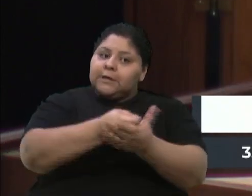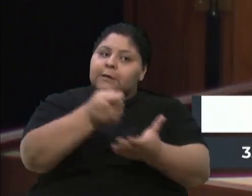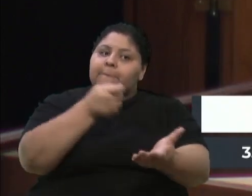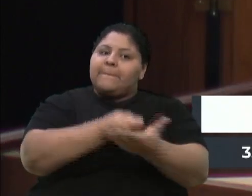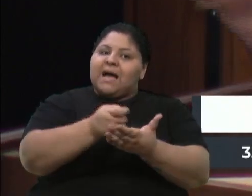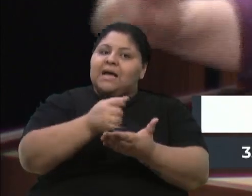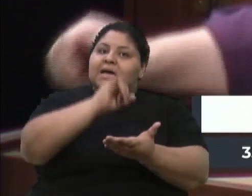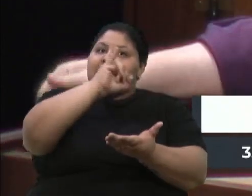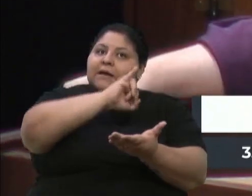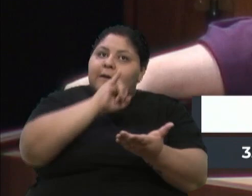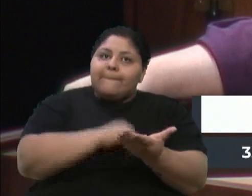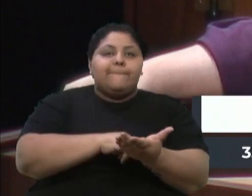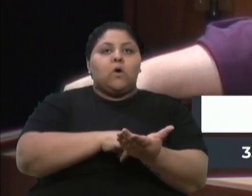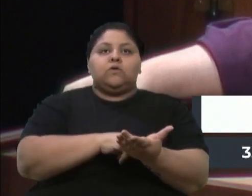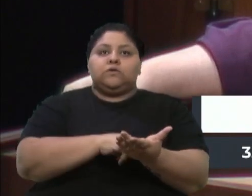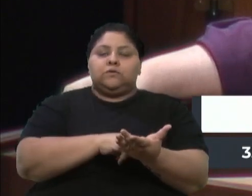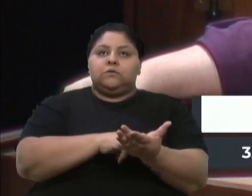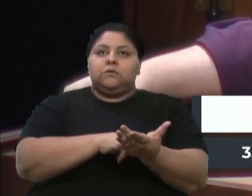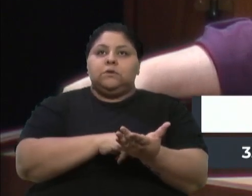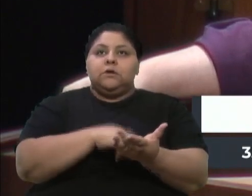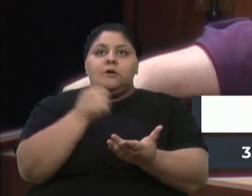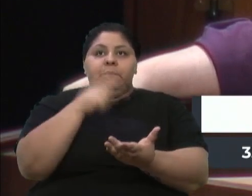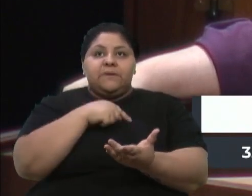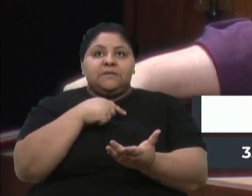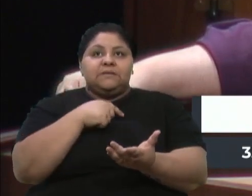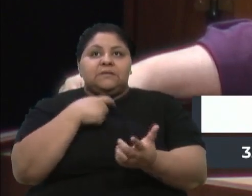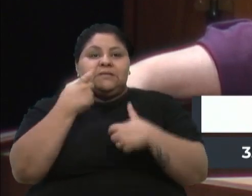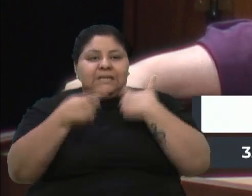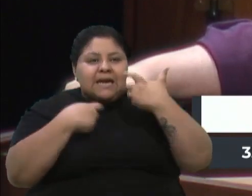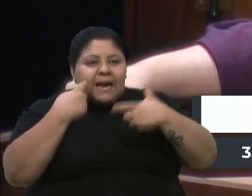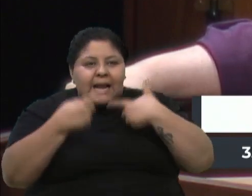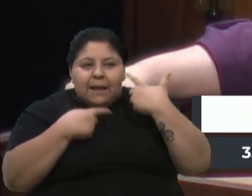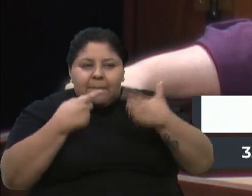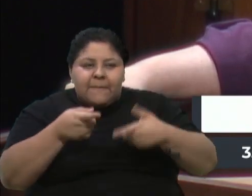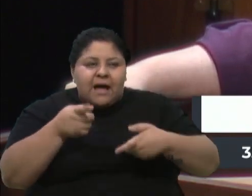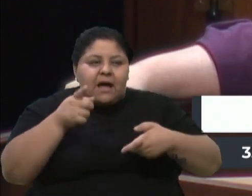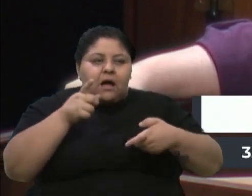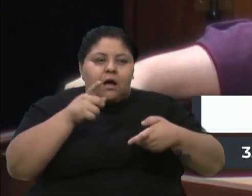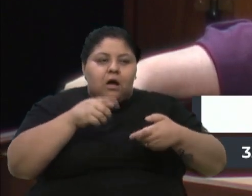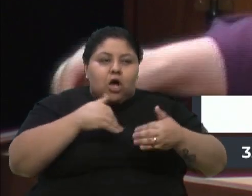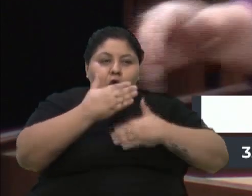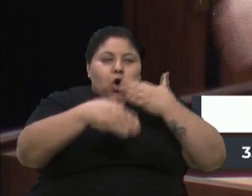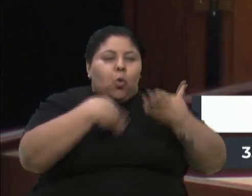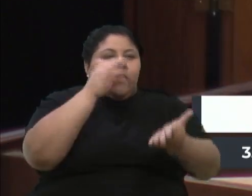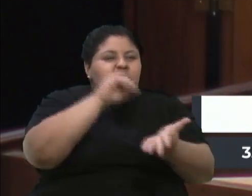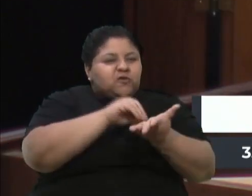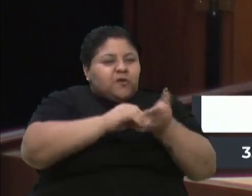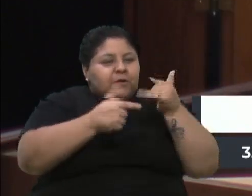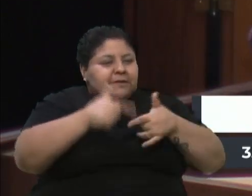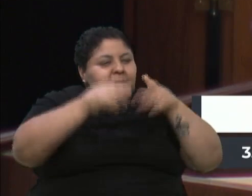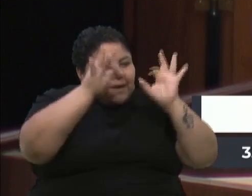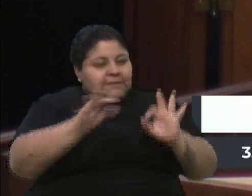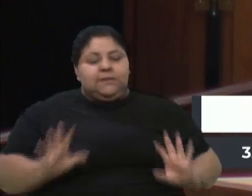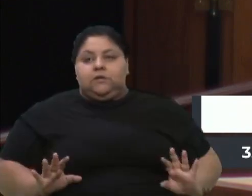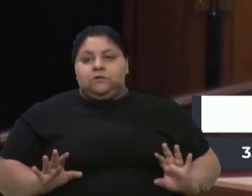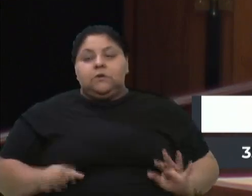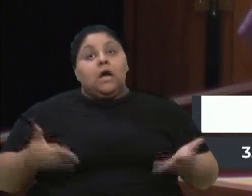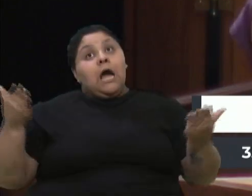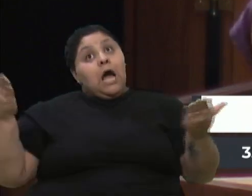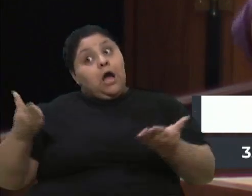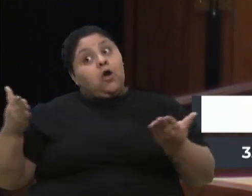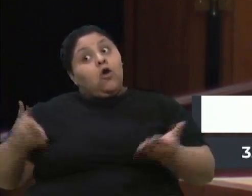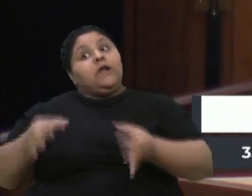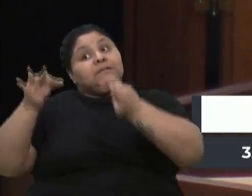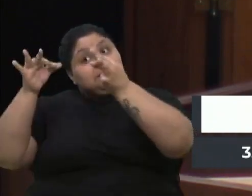mesmo de quando não é bem servido. É isso que eu estou sempre defendendo. Agora, quando dá certo, quando era o